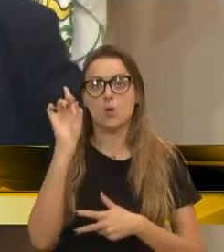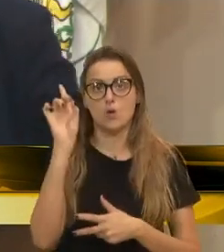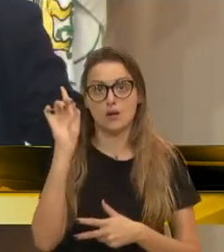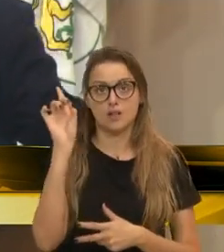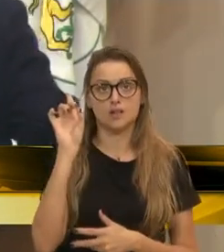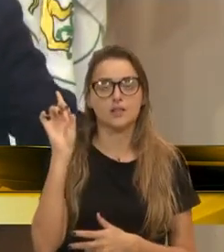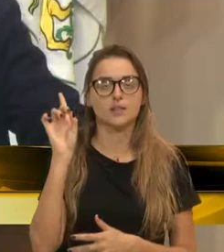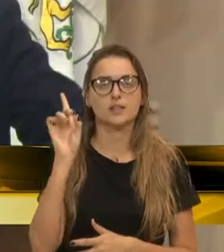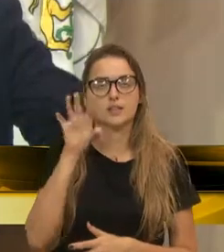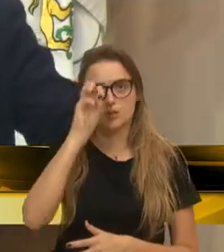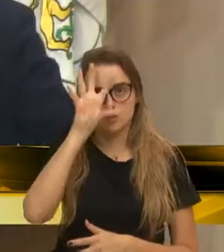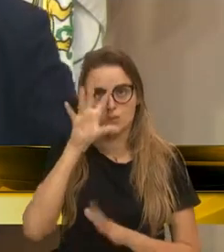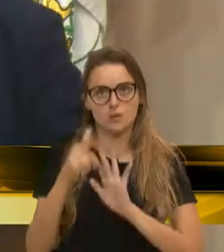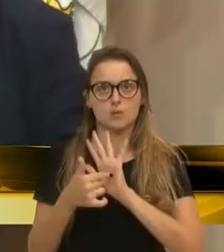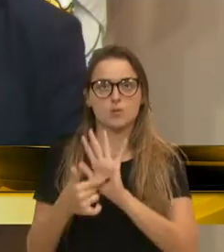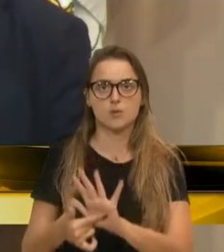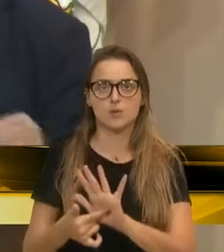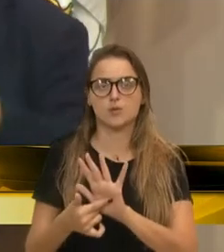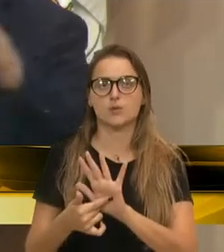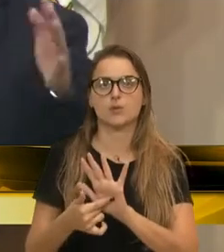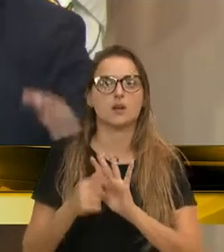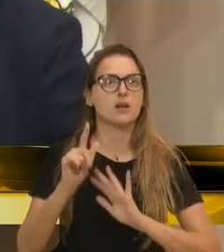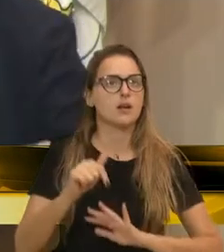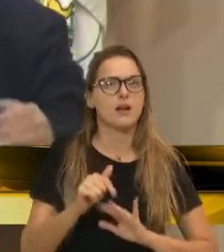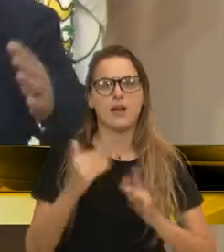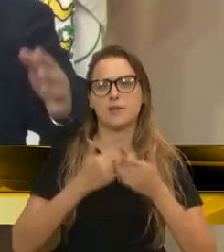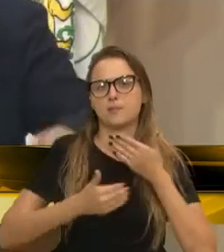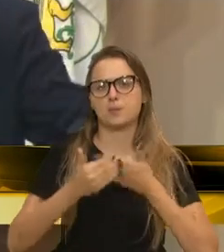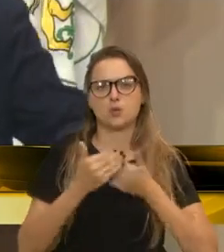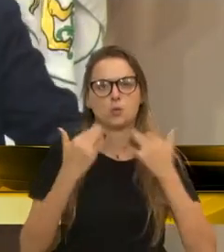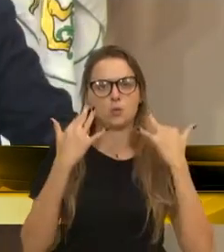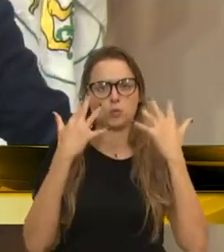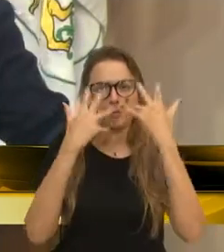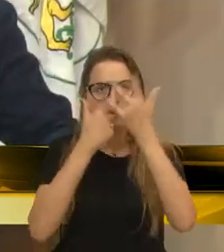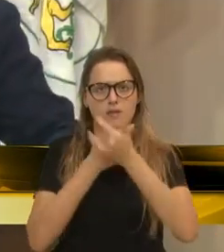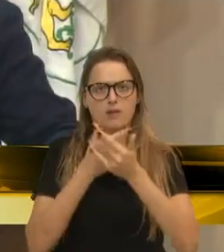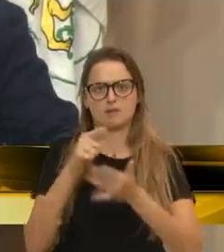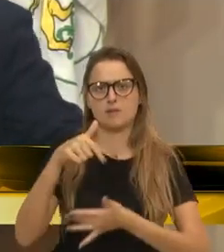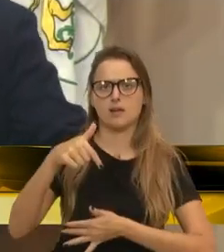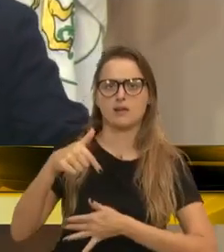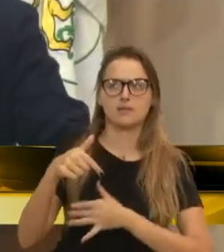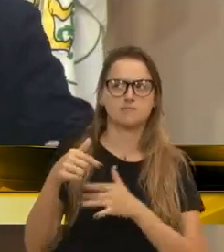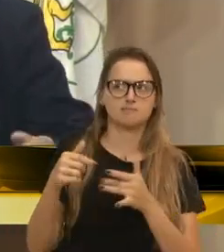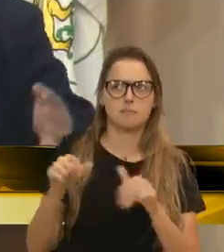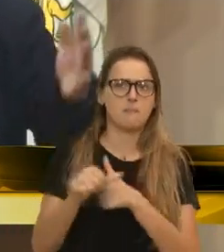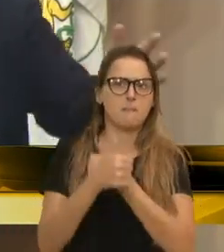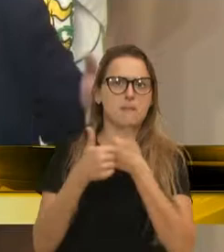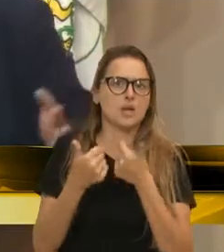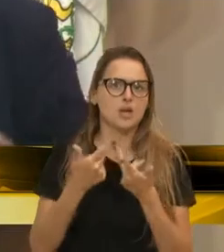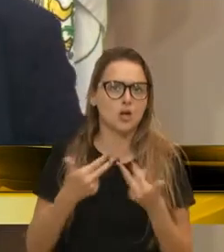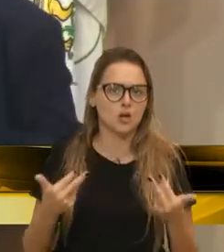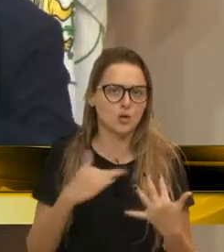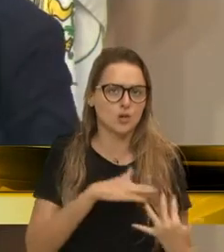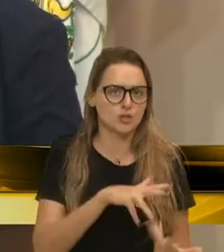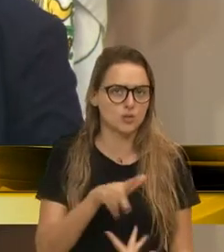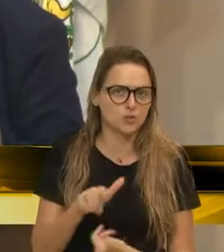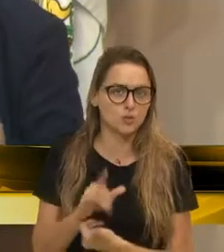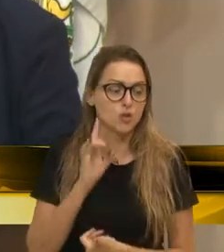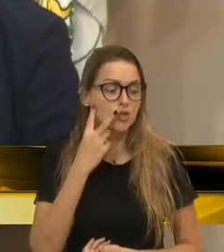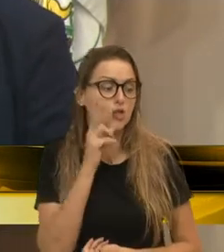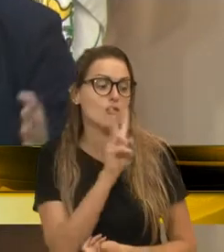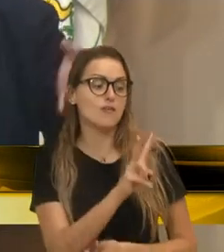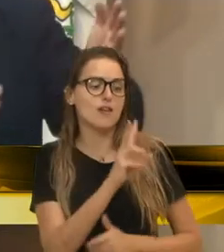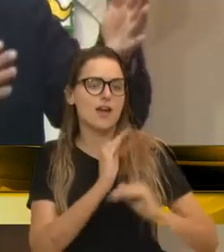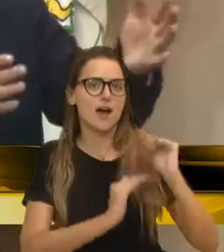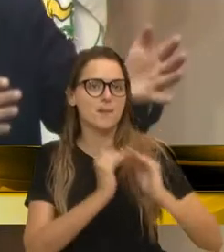vereador Menegus, o vereador Edson, é a mil maravilhas, é a sétima maravilha do mundo. É isso, é só ir lá na UPA, na prática, para ver